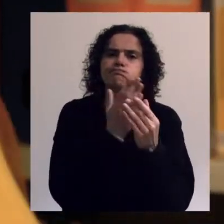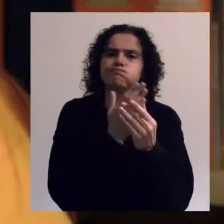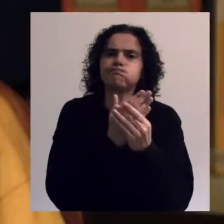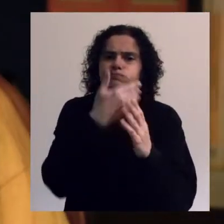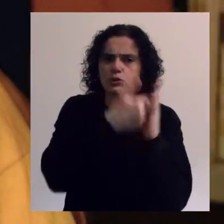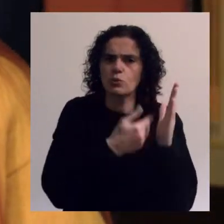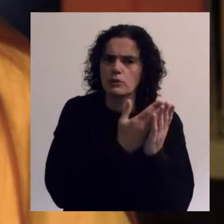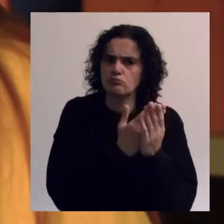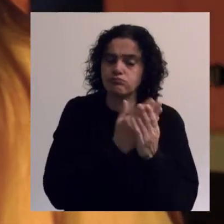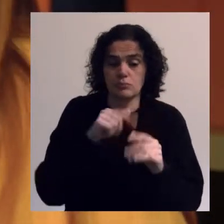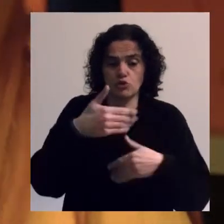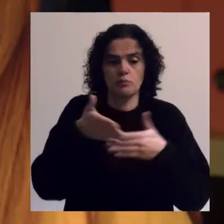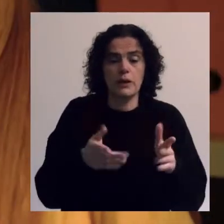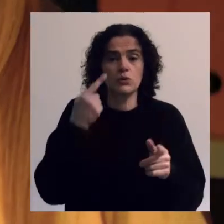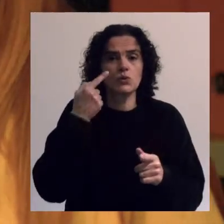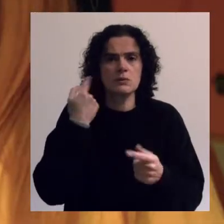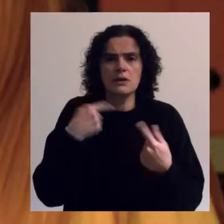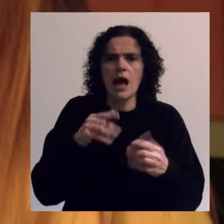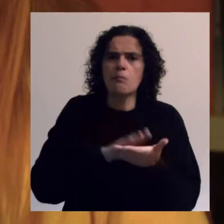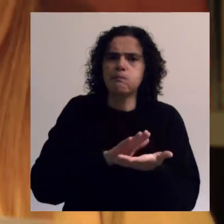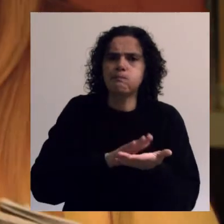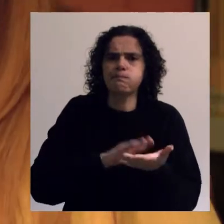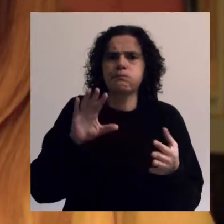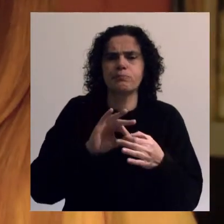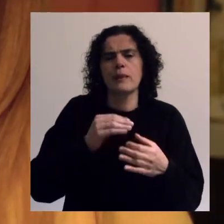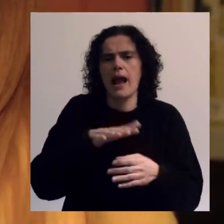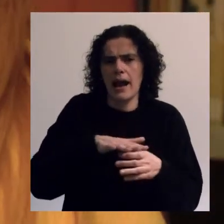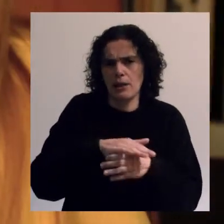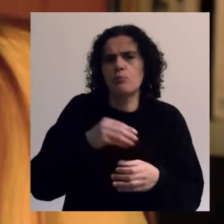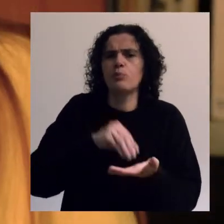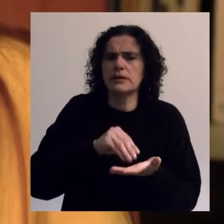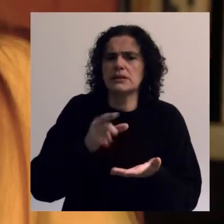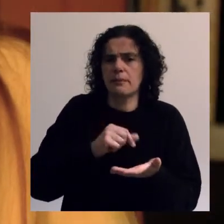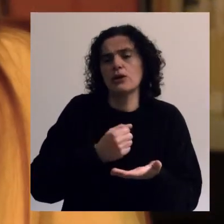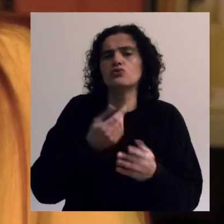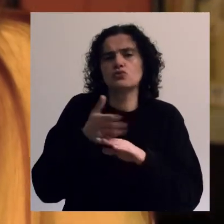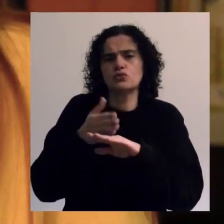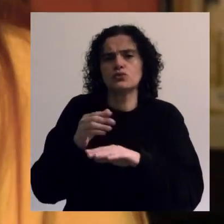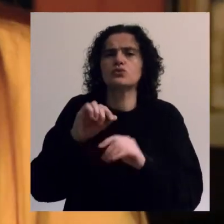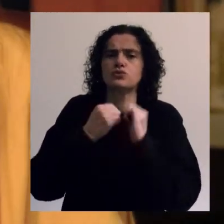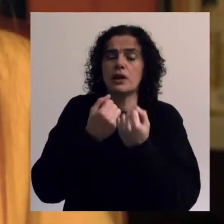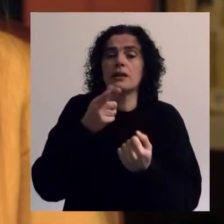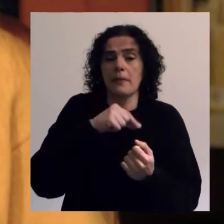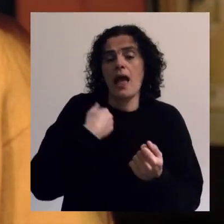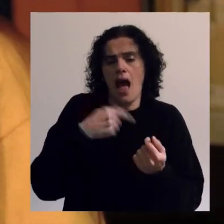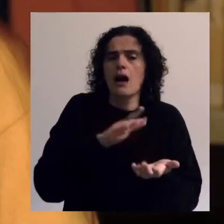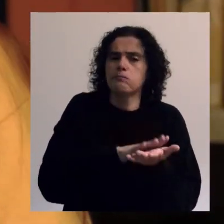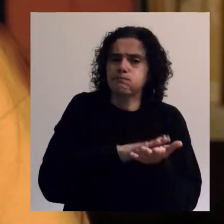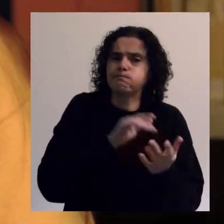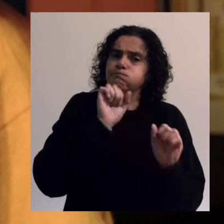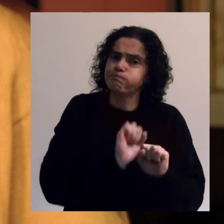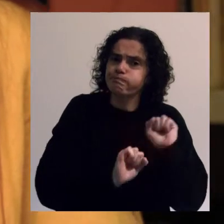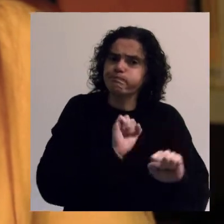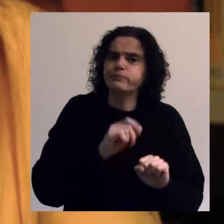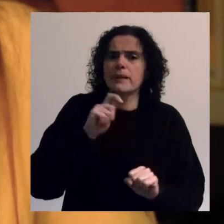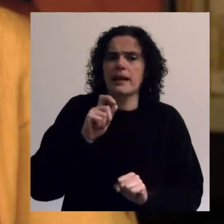Este é o Centro de Documentação, um espaço de conhecimento, com publicações na área da pobreza e exclusão social, para além das linhas editoriais da